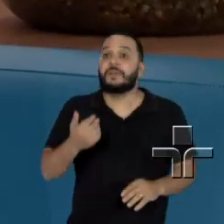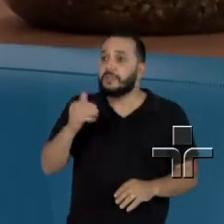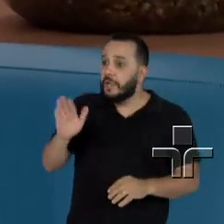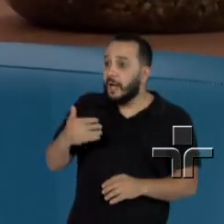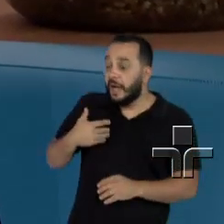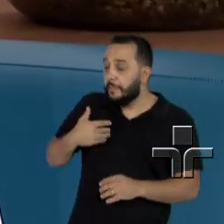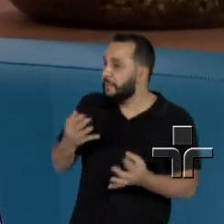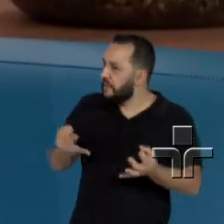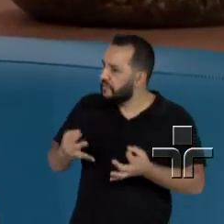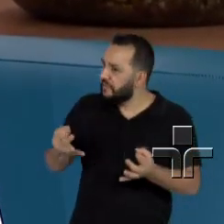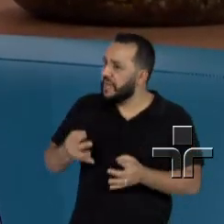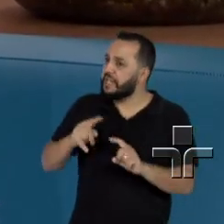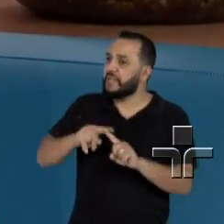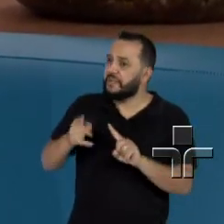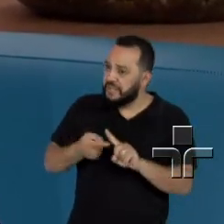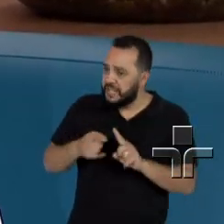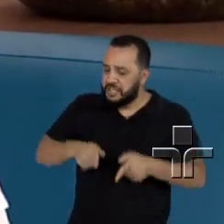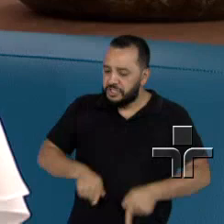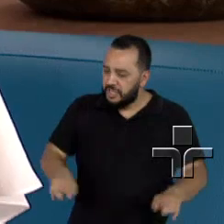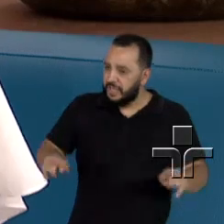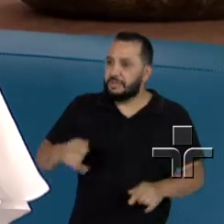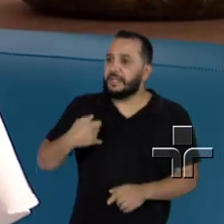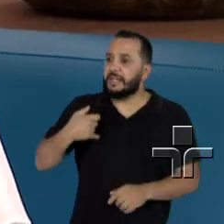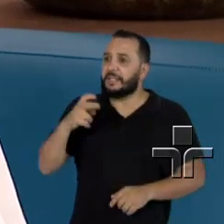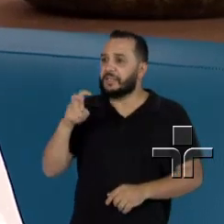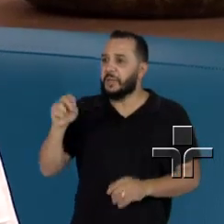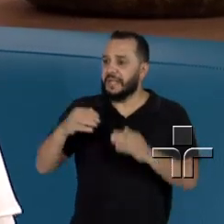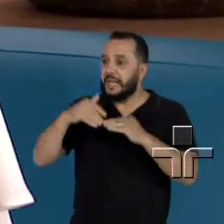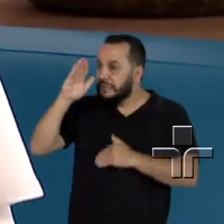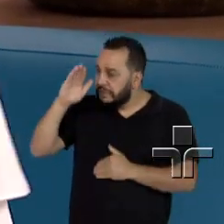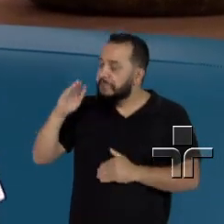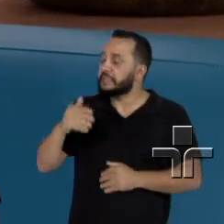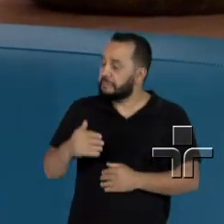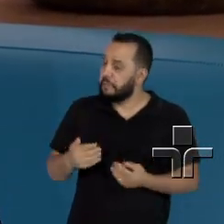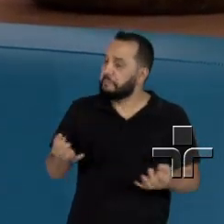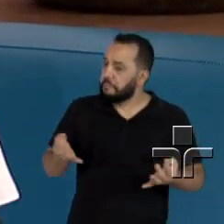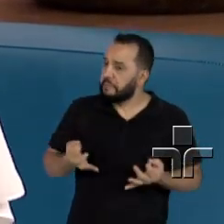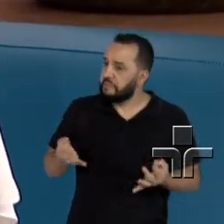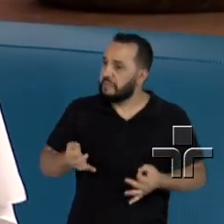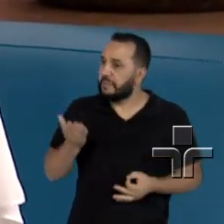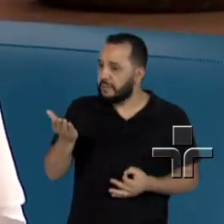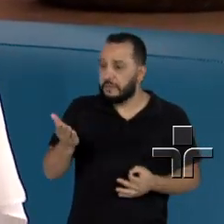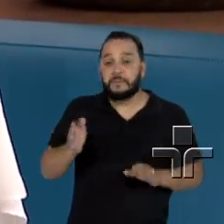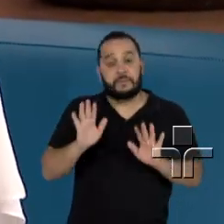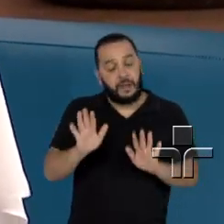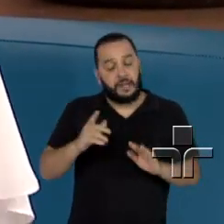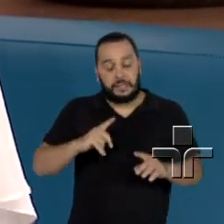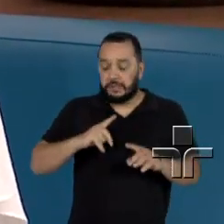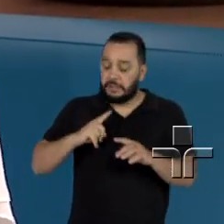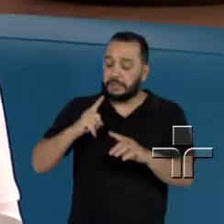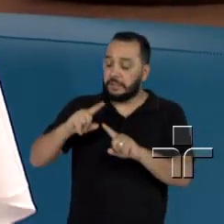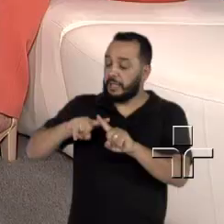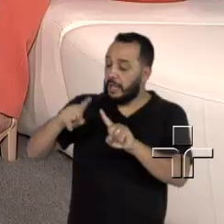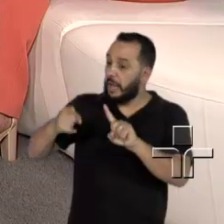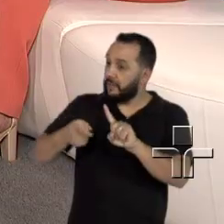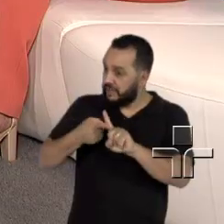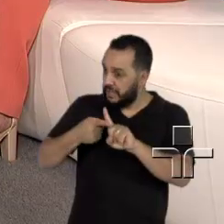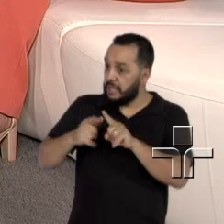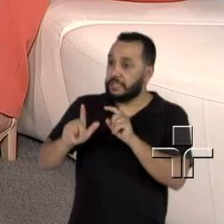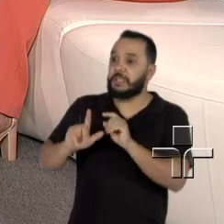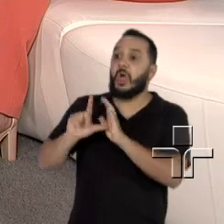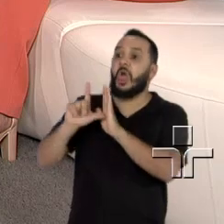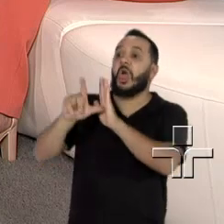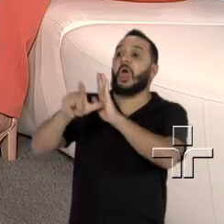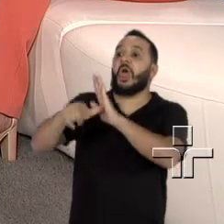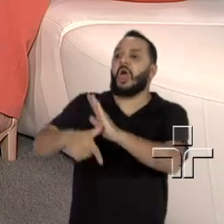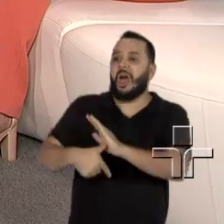anos. Mas, doutora Ana Carolina, explica para a gente, né? Nessa gravidez tardia, é considerada uma gravidez